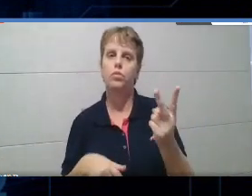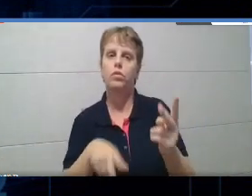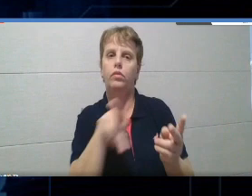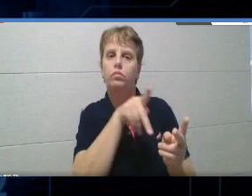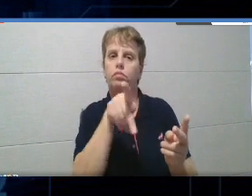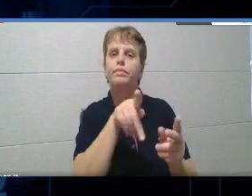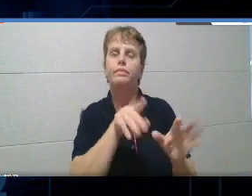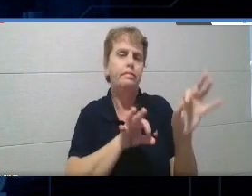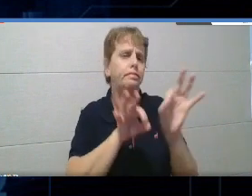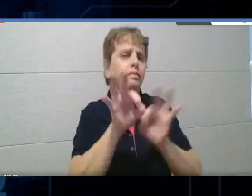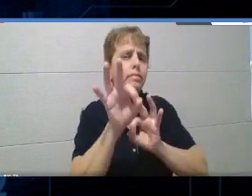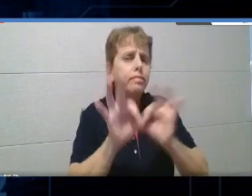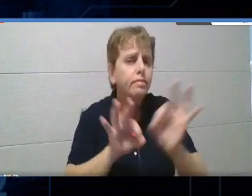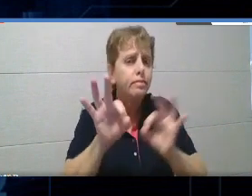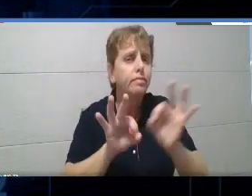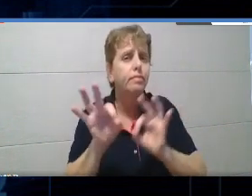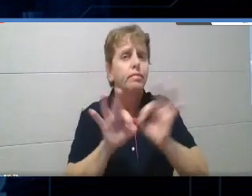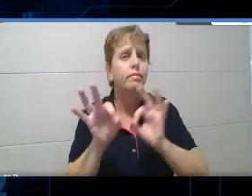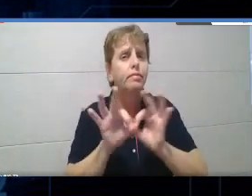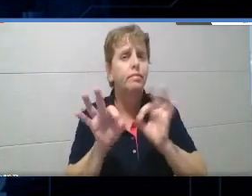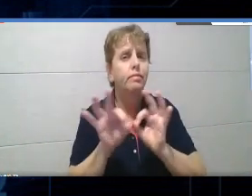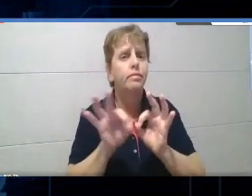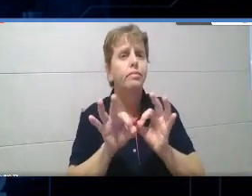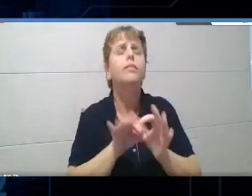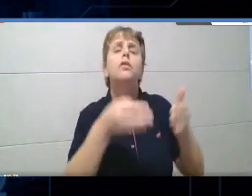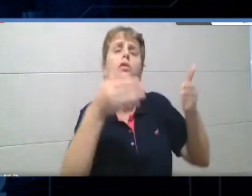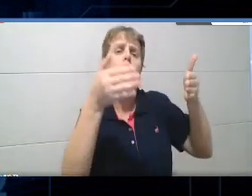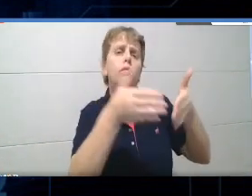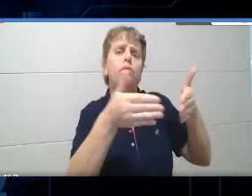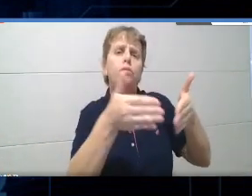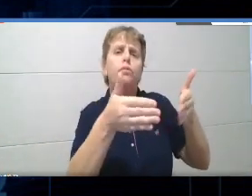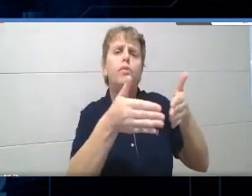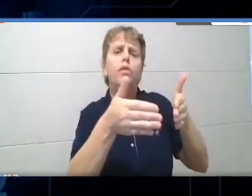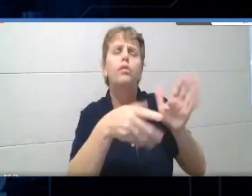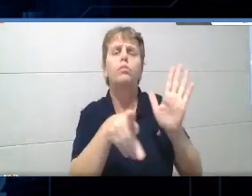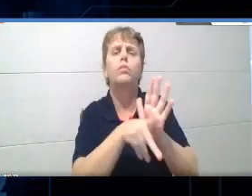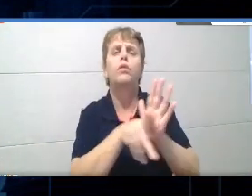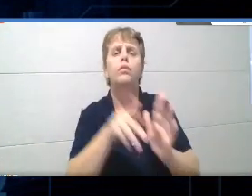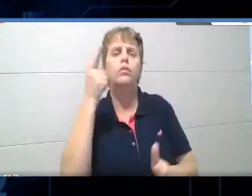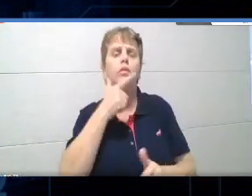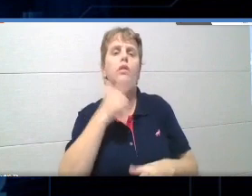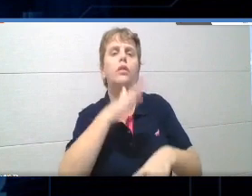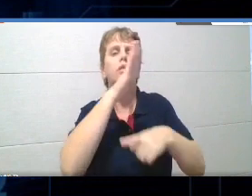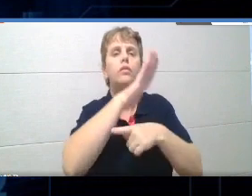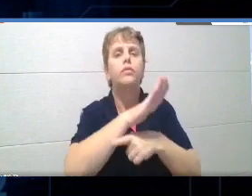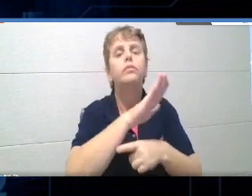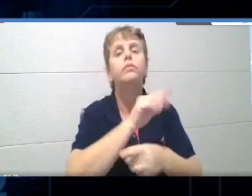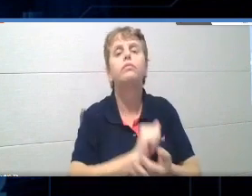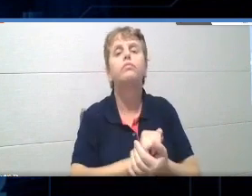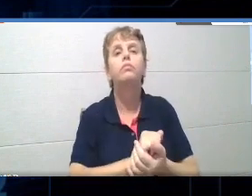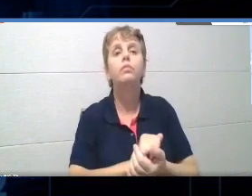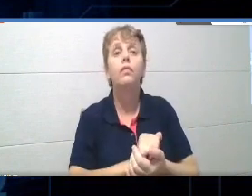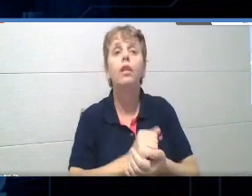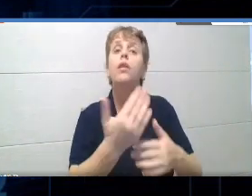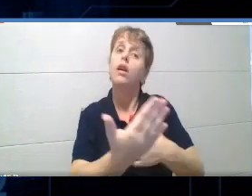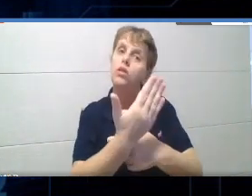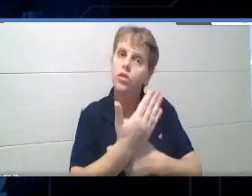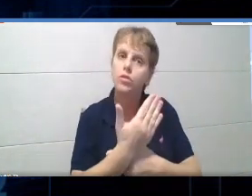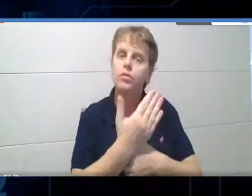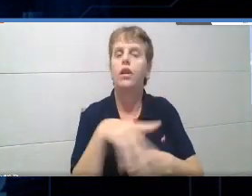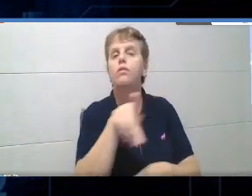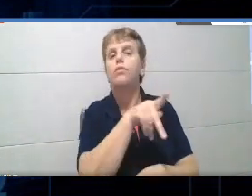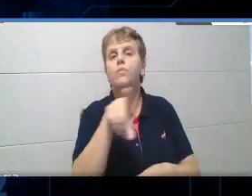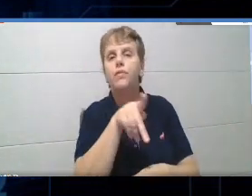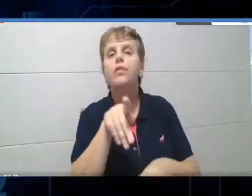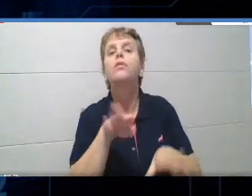com bastante carinho, com esse olhar para facilitar tanto nós como educadores, né, e os